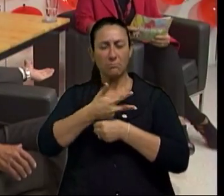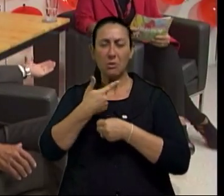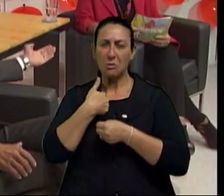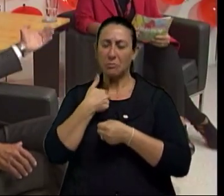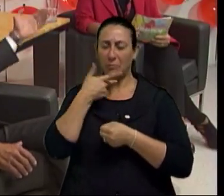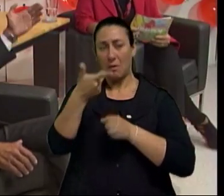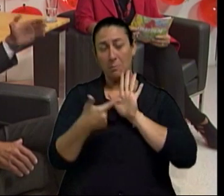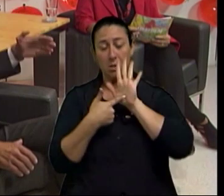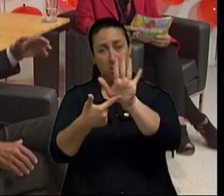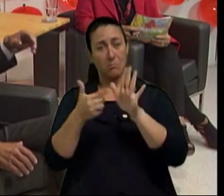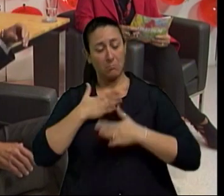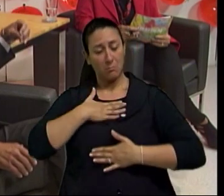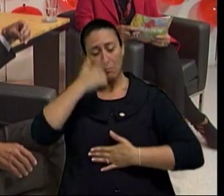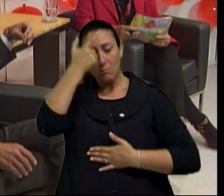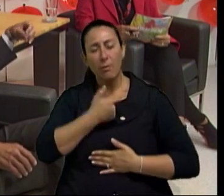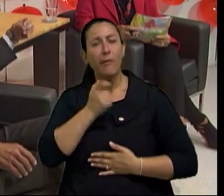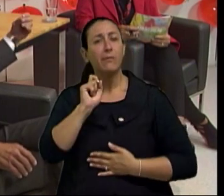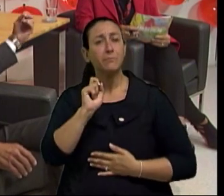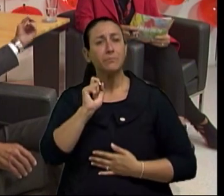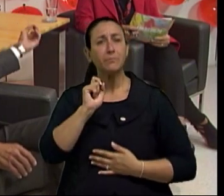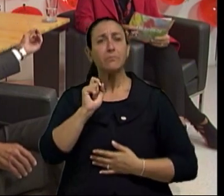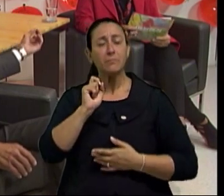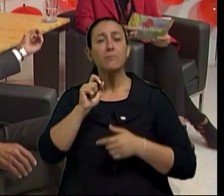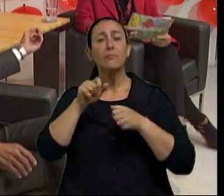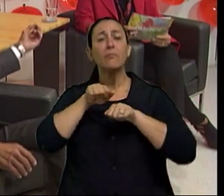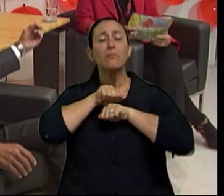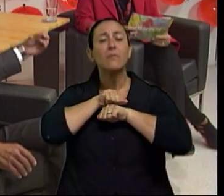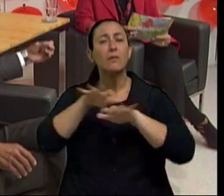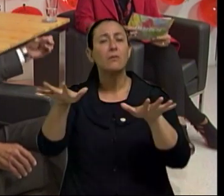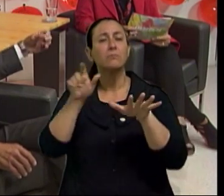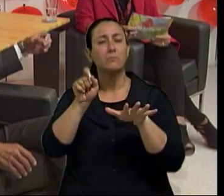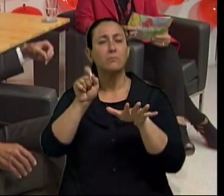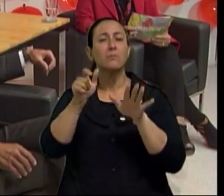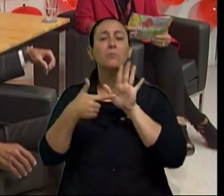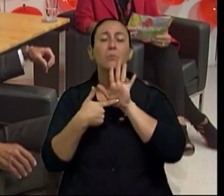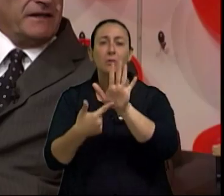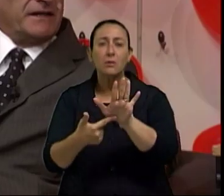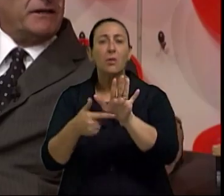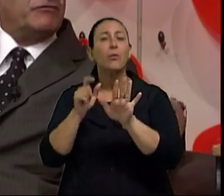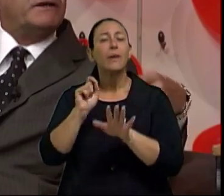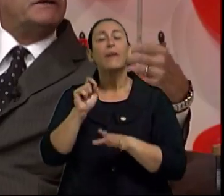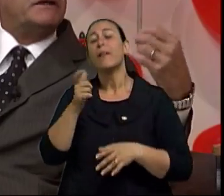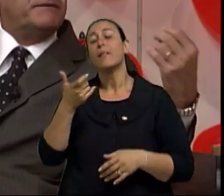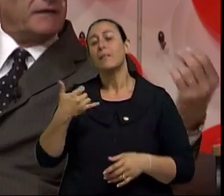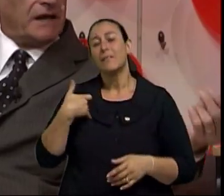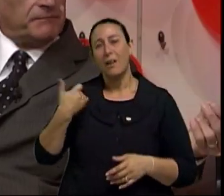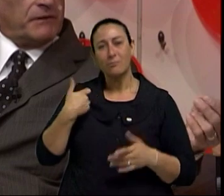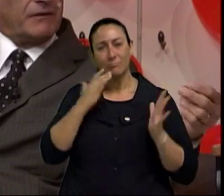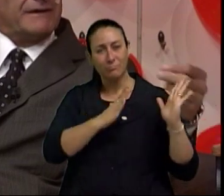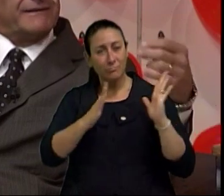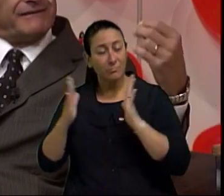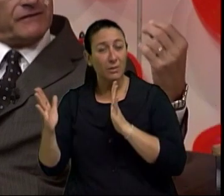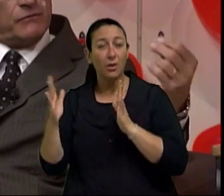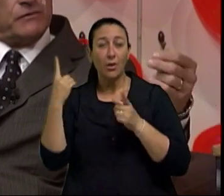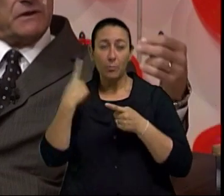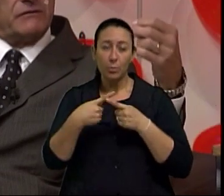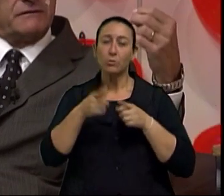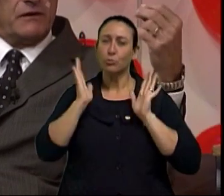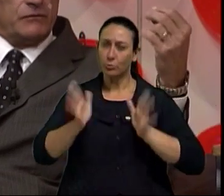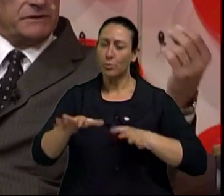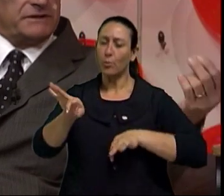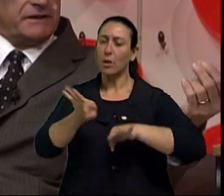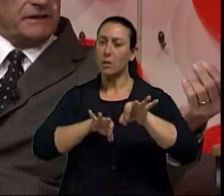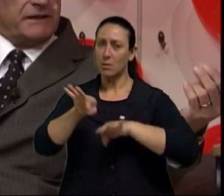programa, comentando essa idade cronológica de velhice nesse país, que foi determinada pela Organização